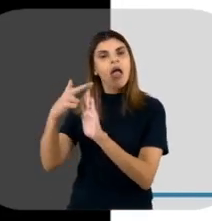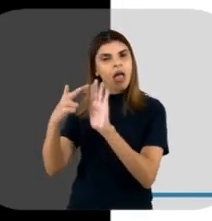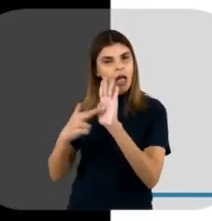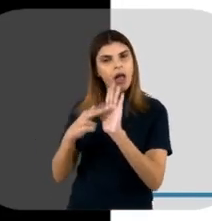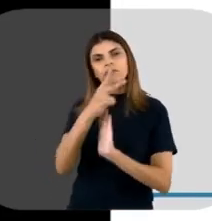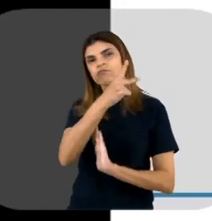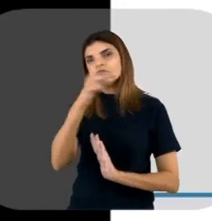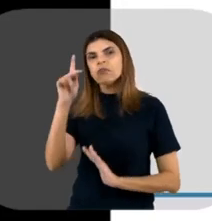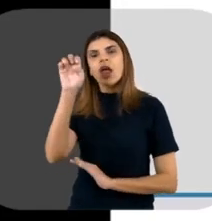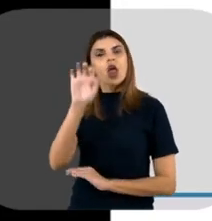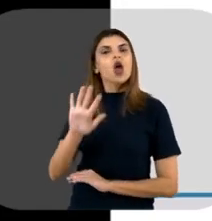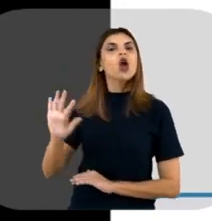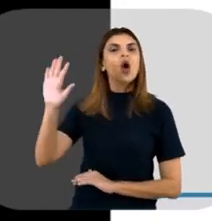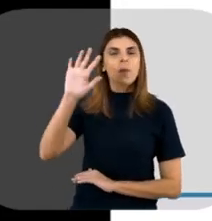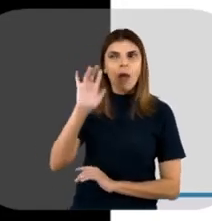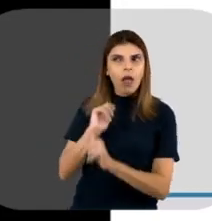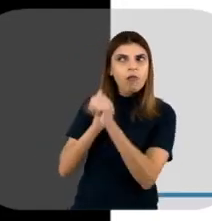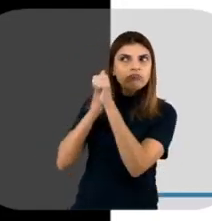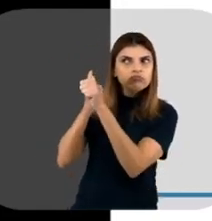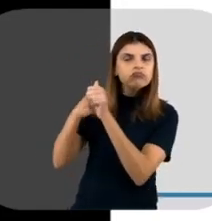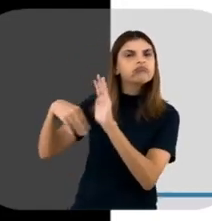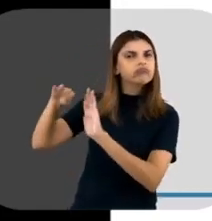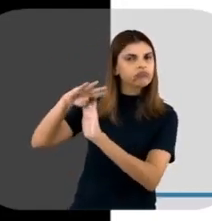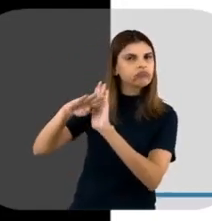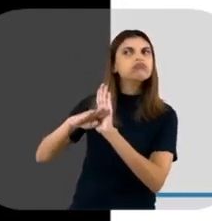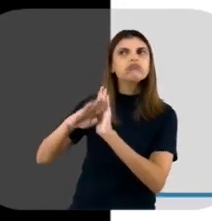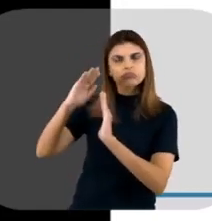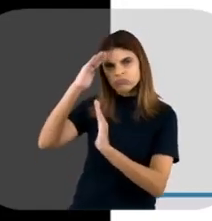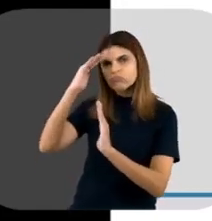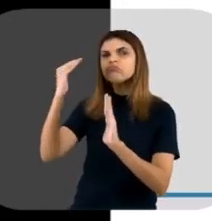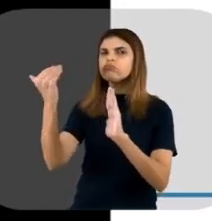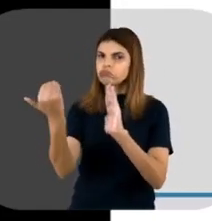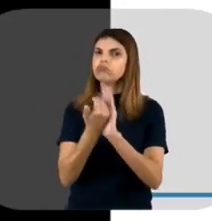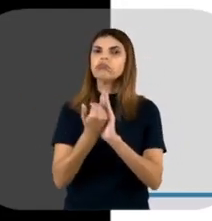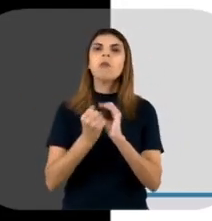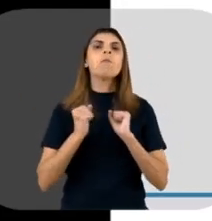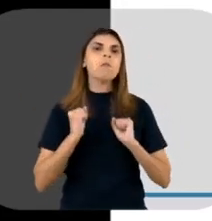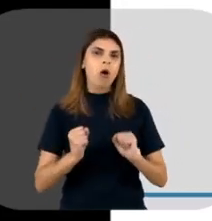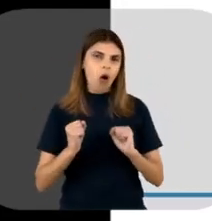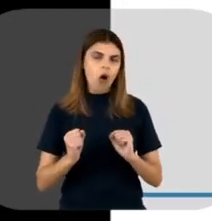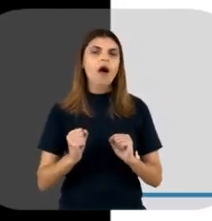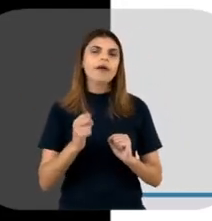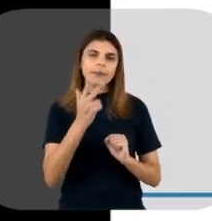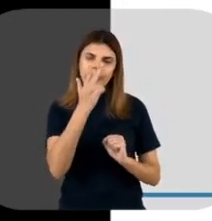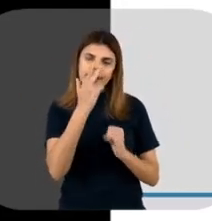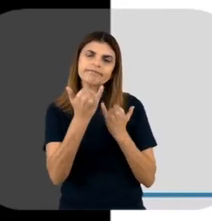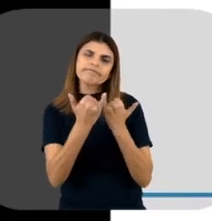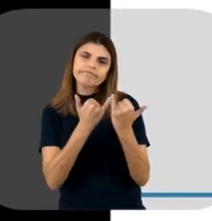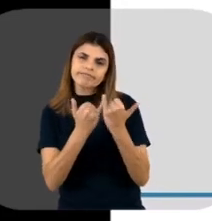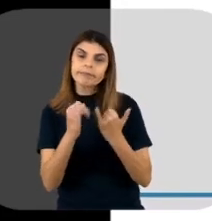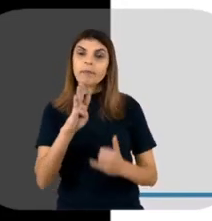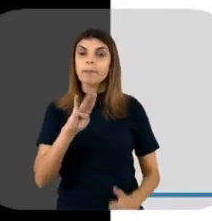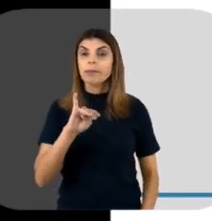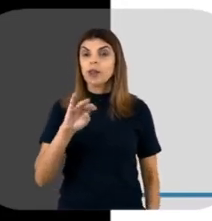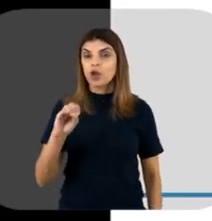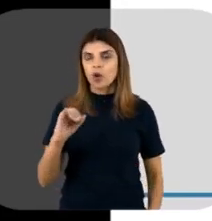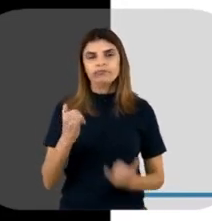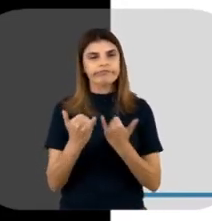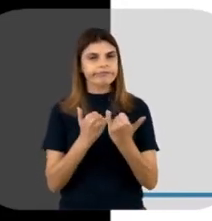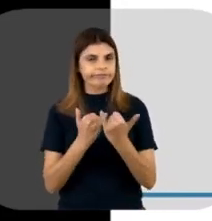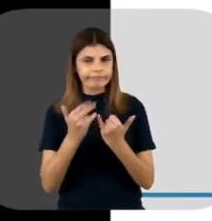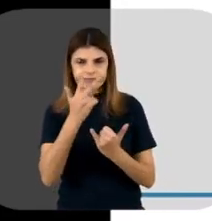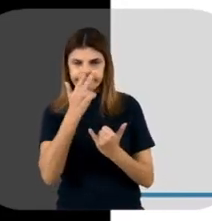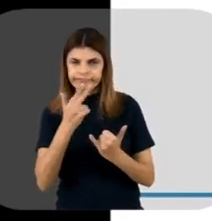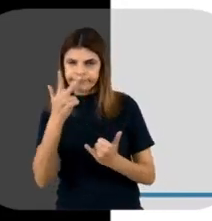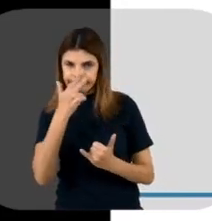agência europeia, né? Então, ele... E aí sim, né? Ele é um biosimilar. Para